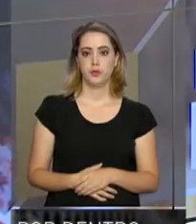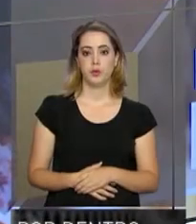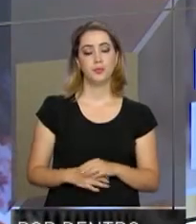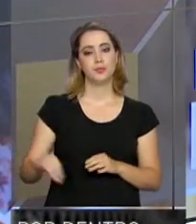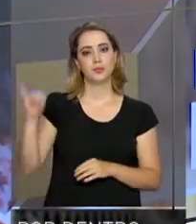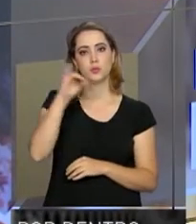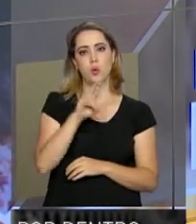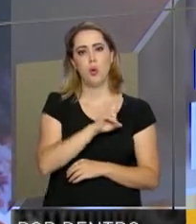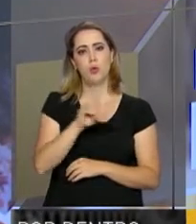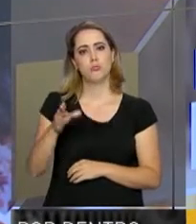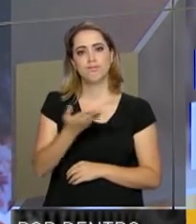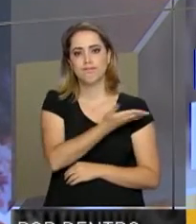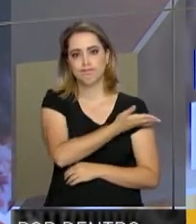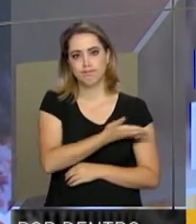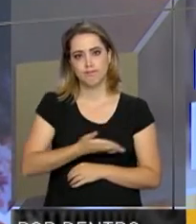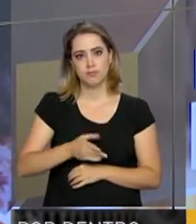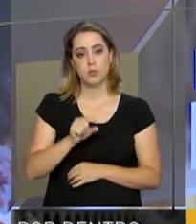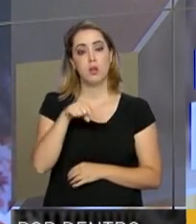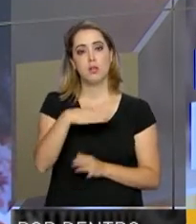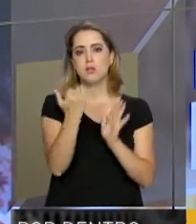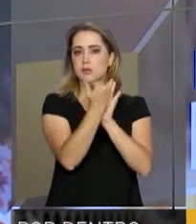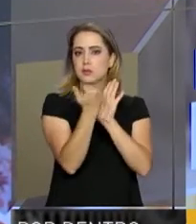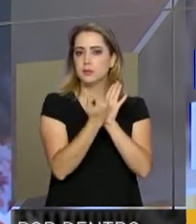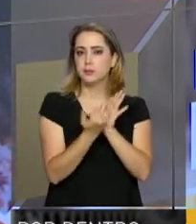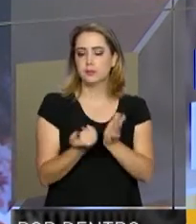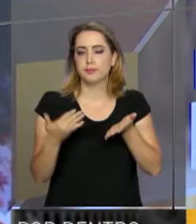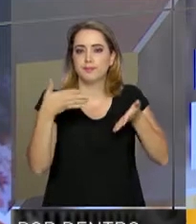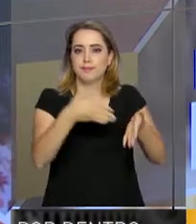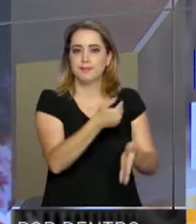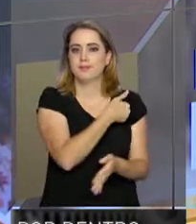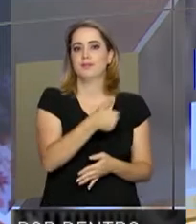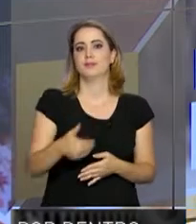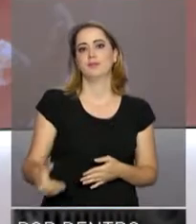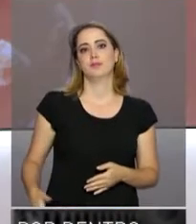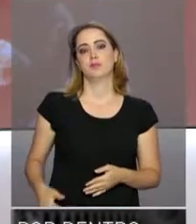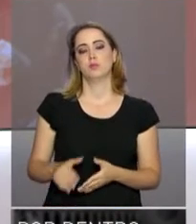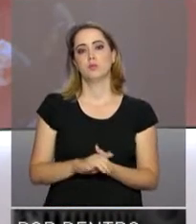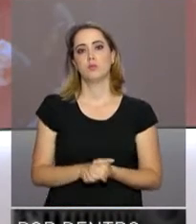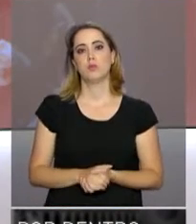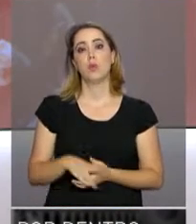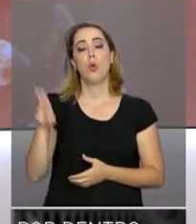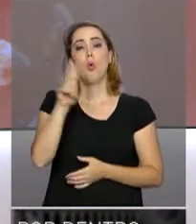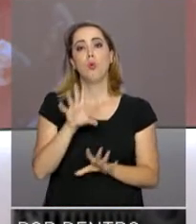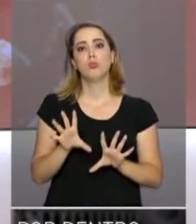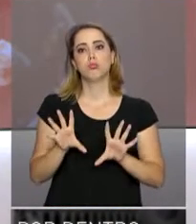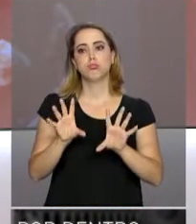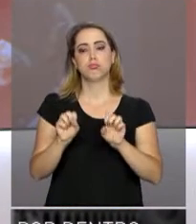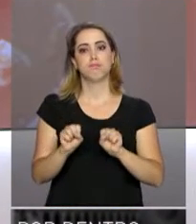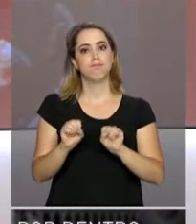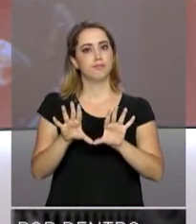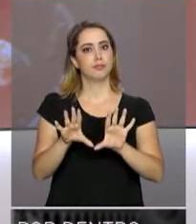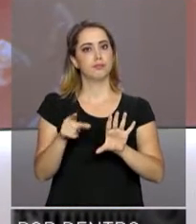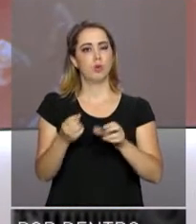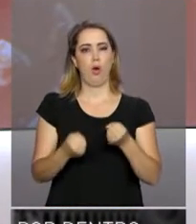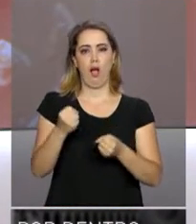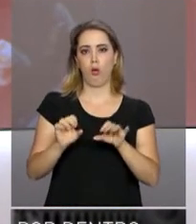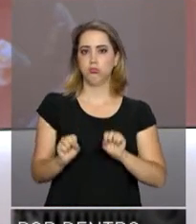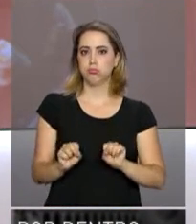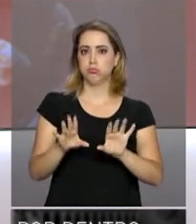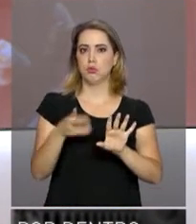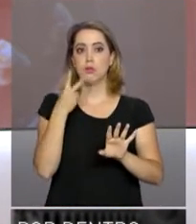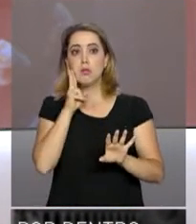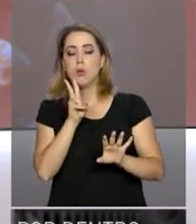Olá, eu sou Renata Corsini e esse é o programa Por Dentro do Governo. O uso do farol faz com que os outros